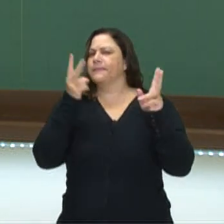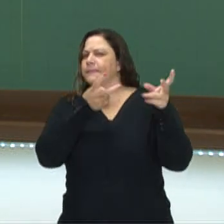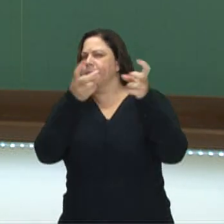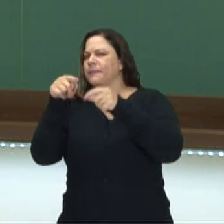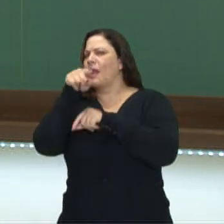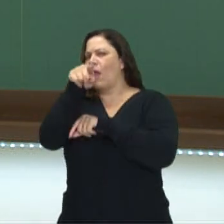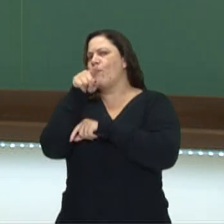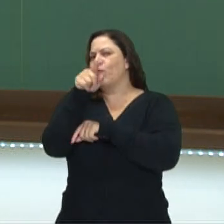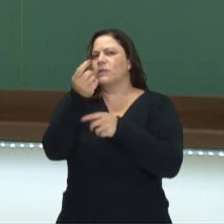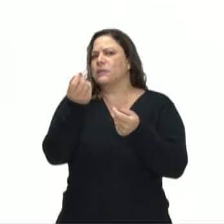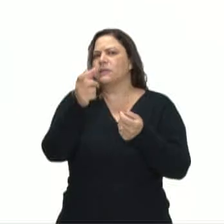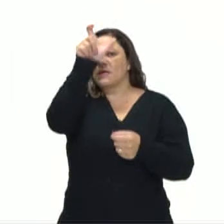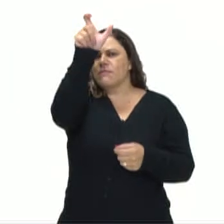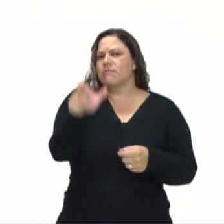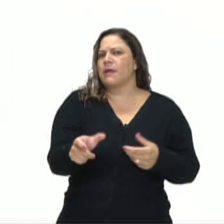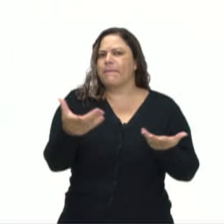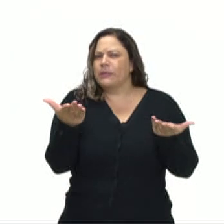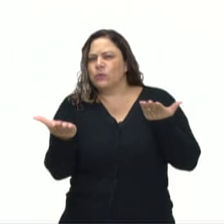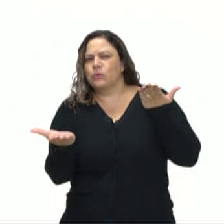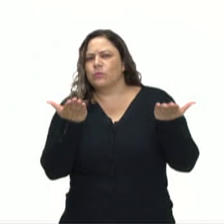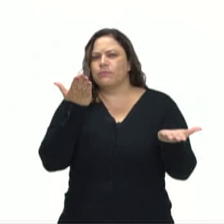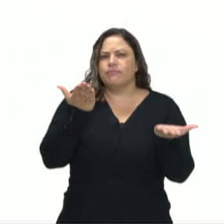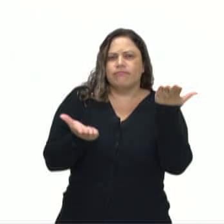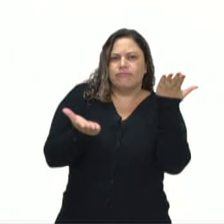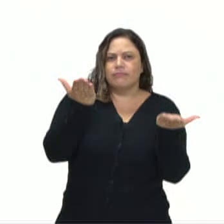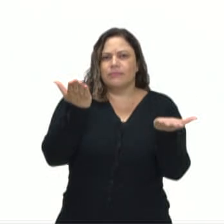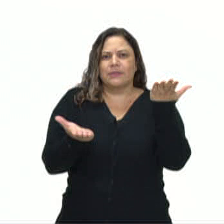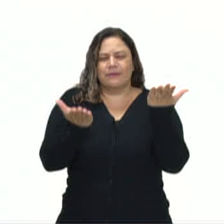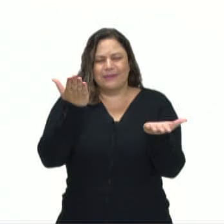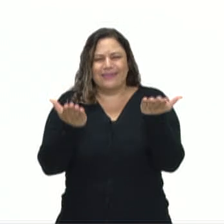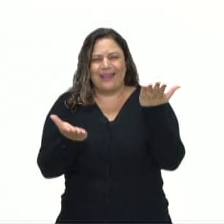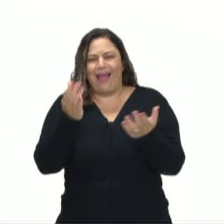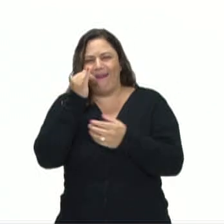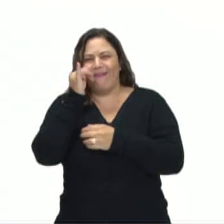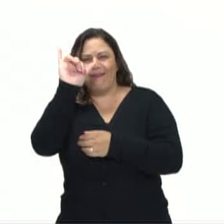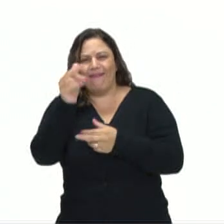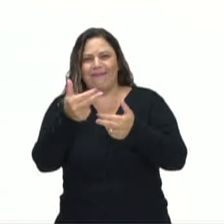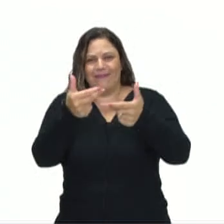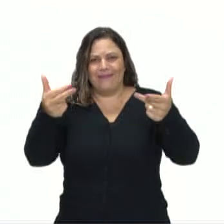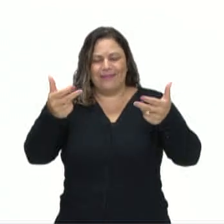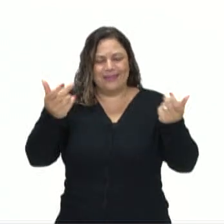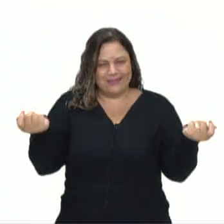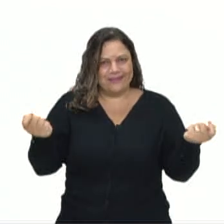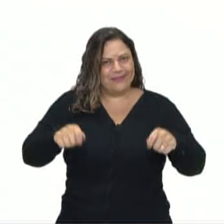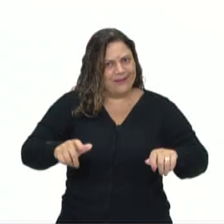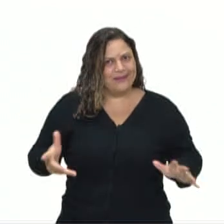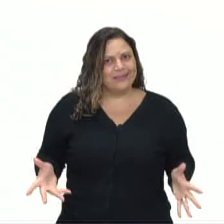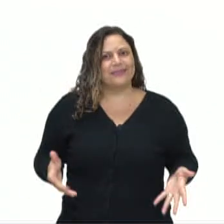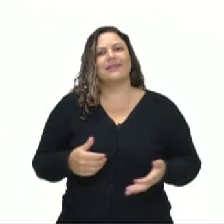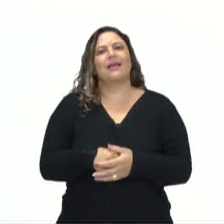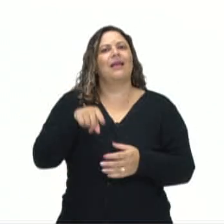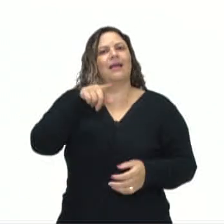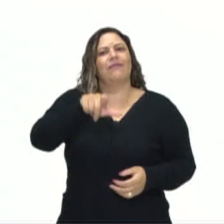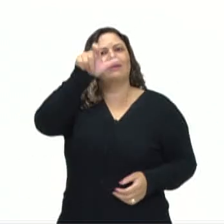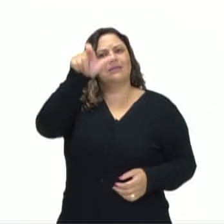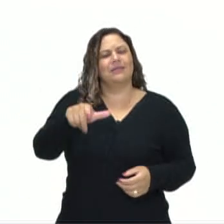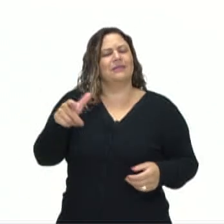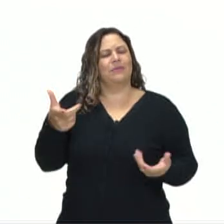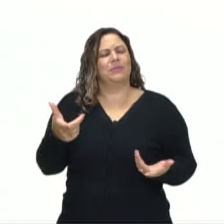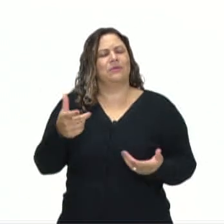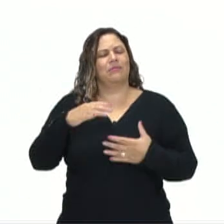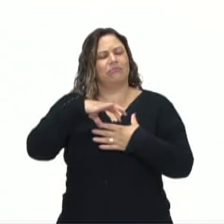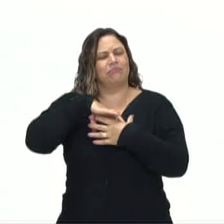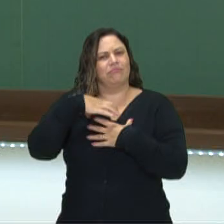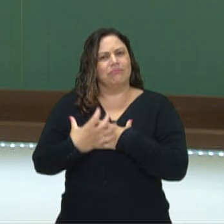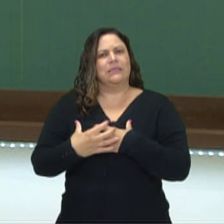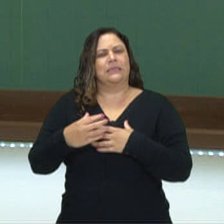moderada, equilibrada, prudente. Por quê? Então, você é uma pessoa que consegue agir ali de